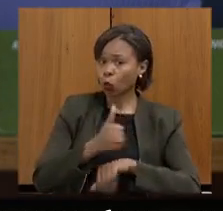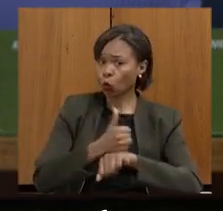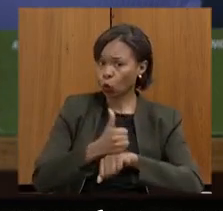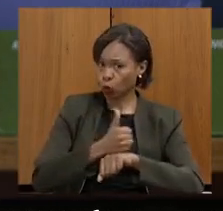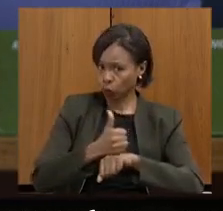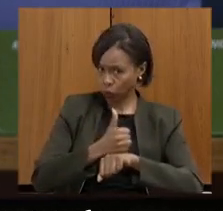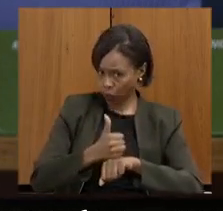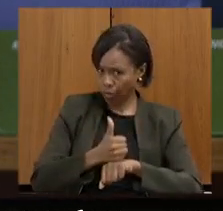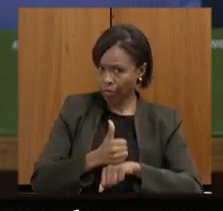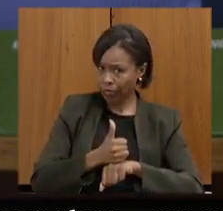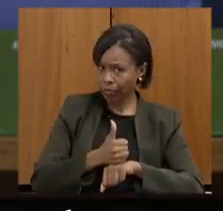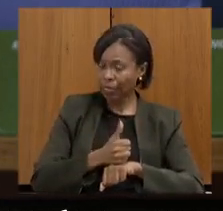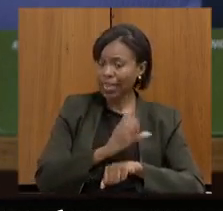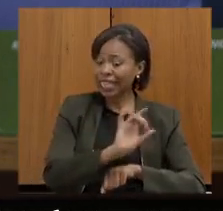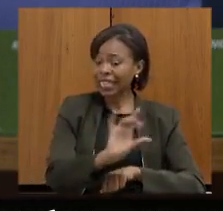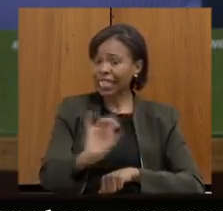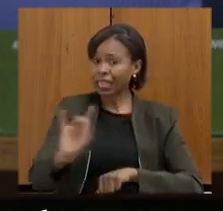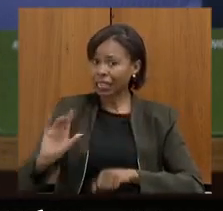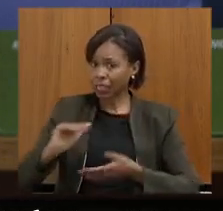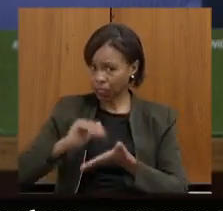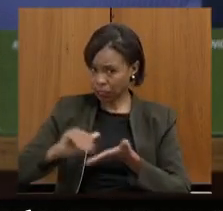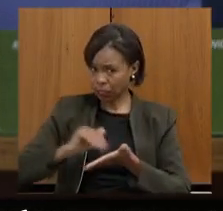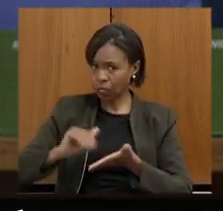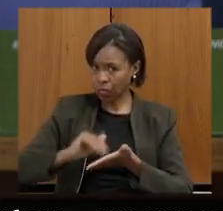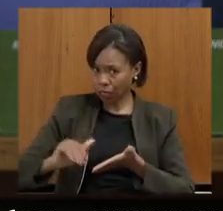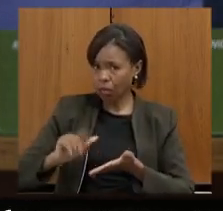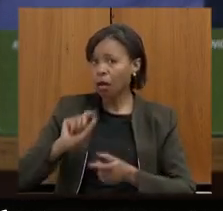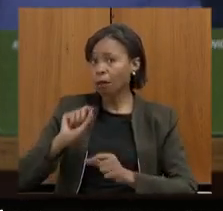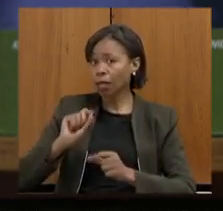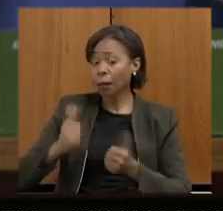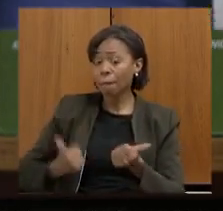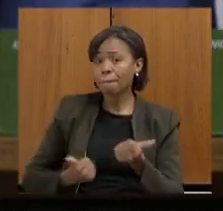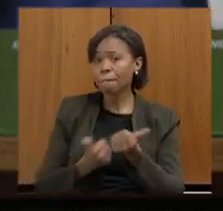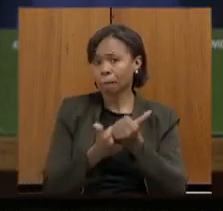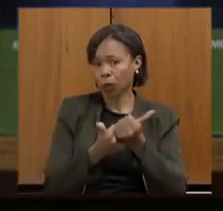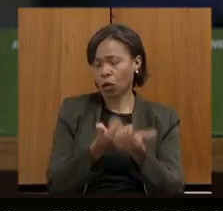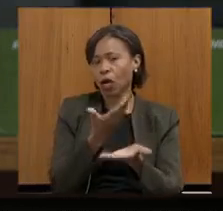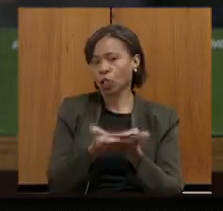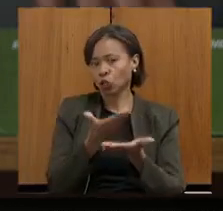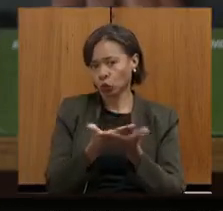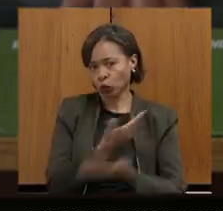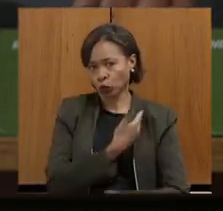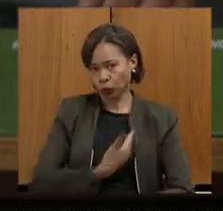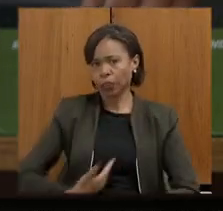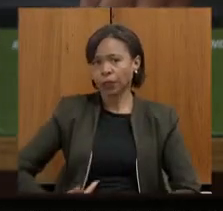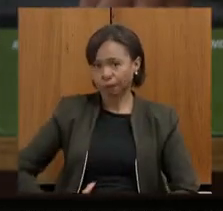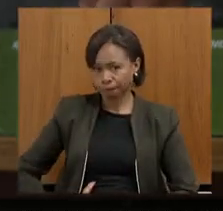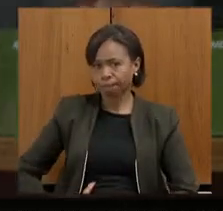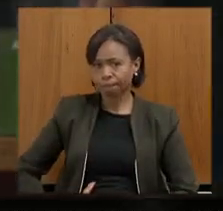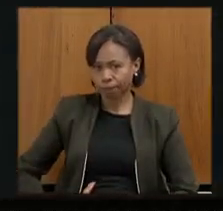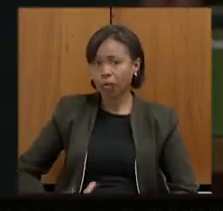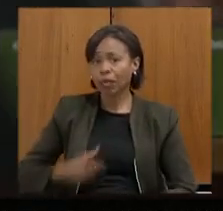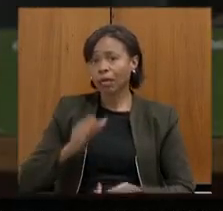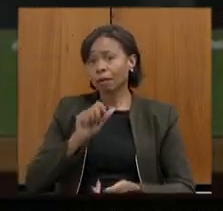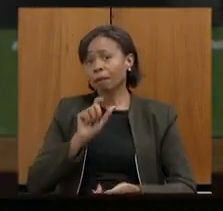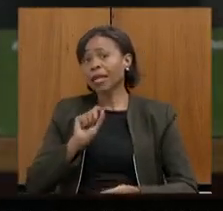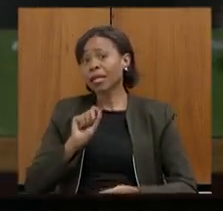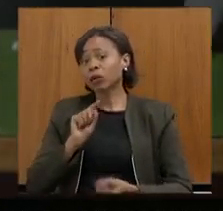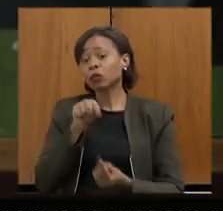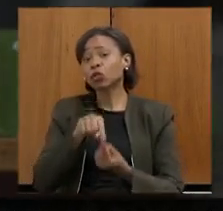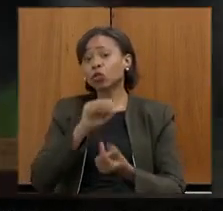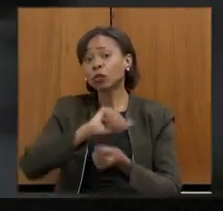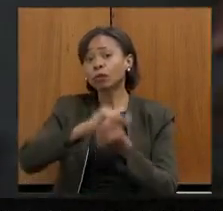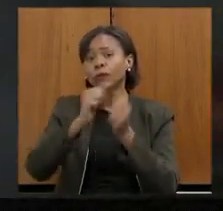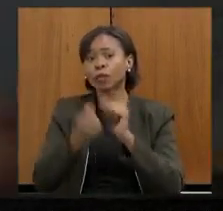uma das nossas superintendências regionais para dar todo e qualquer apoio às escolas da rede estadual para as adaptações necessárias para receber